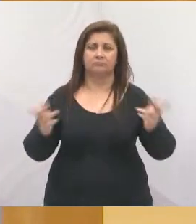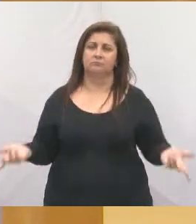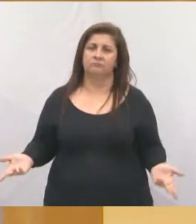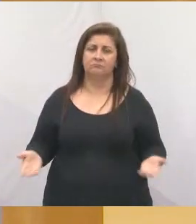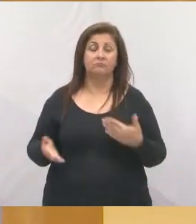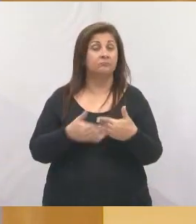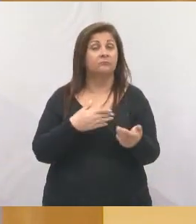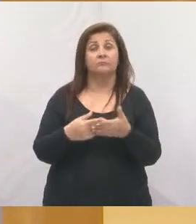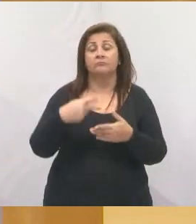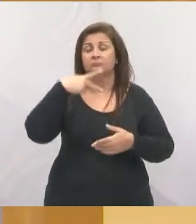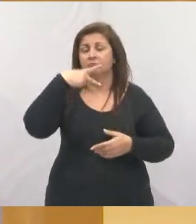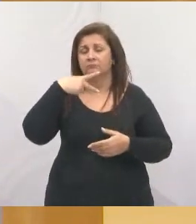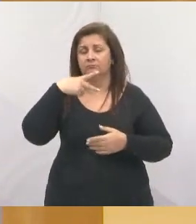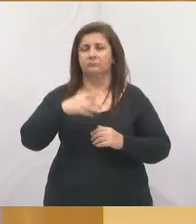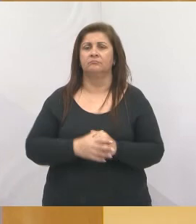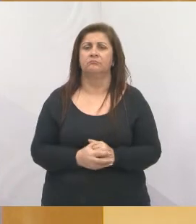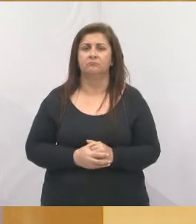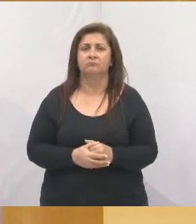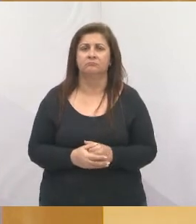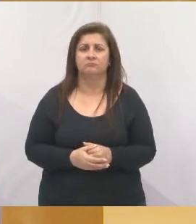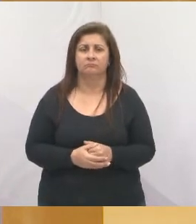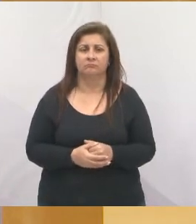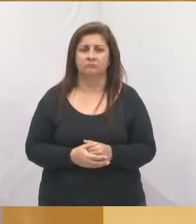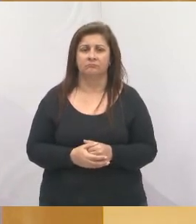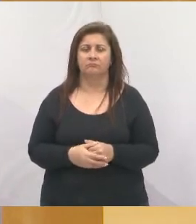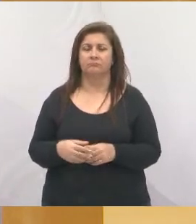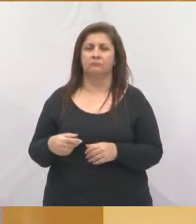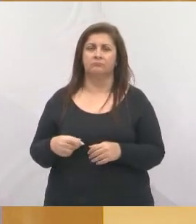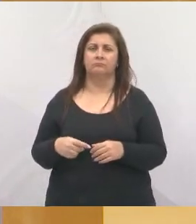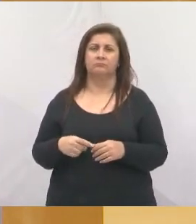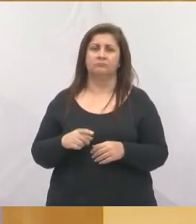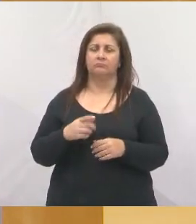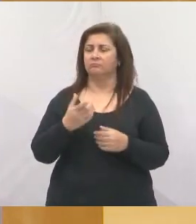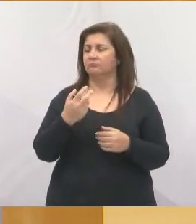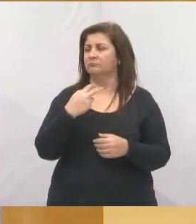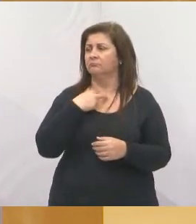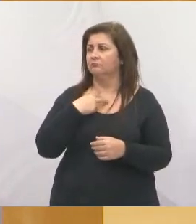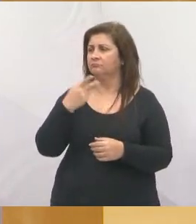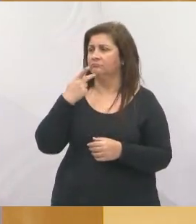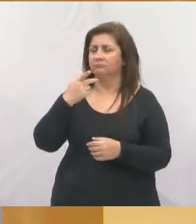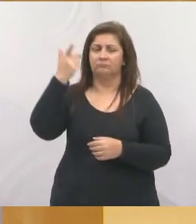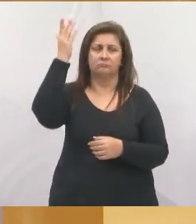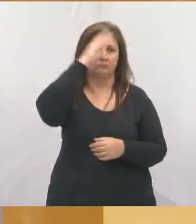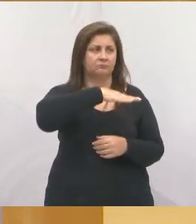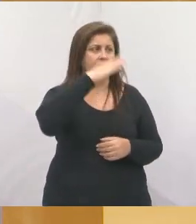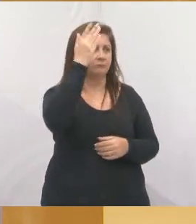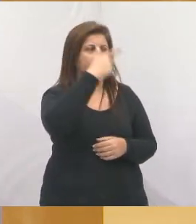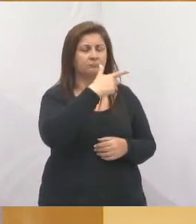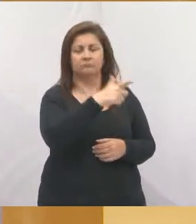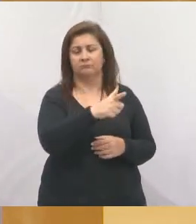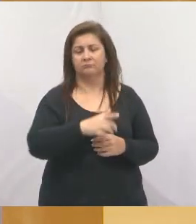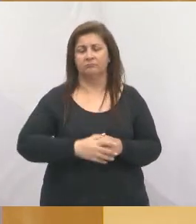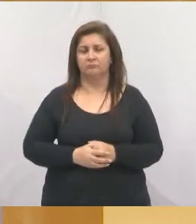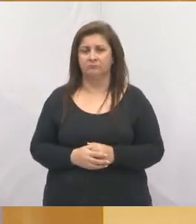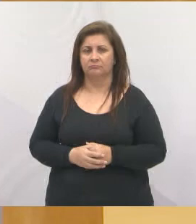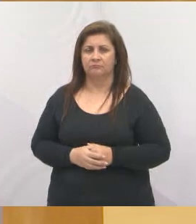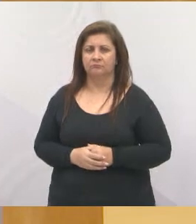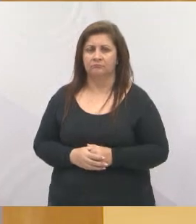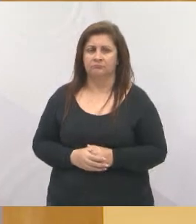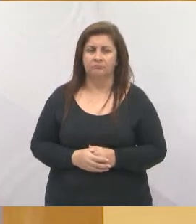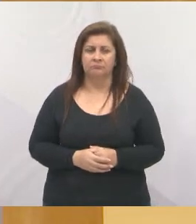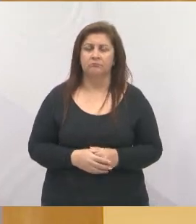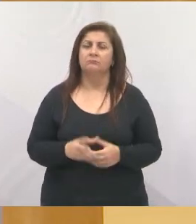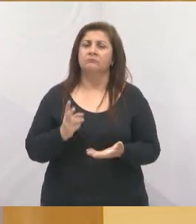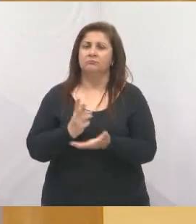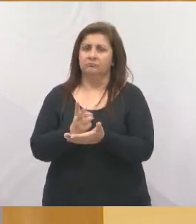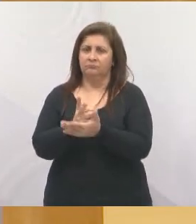de sigla partidária, independente de partido, não estamos aqui para denigrir mais de nenhum partido e de nenhuma pessoa. É nesse sentido que a